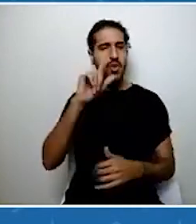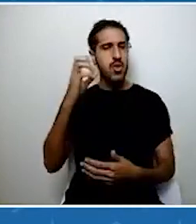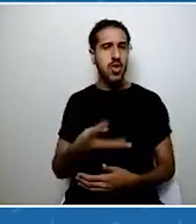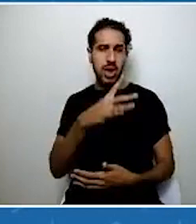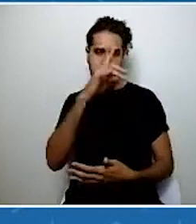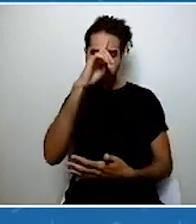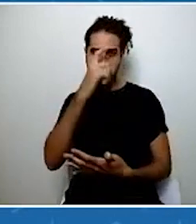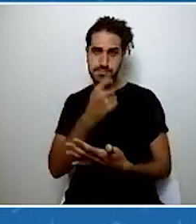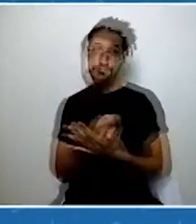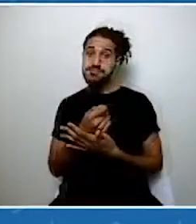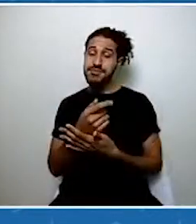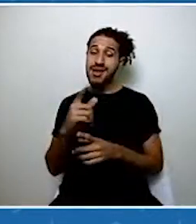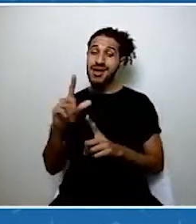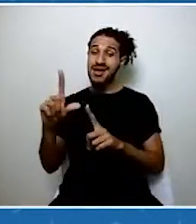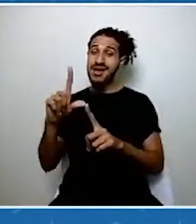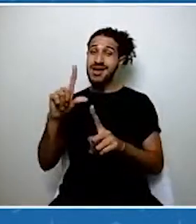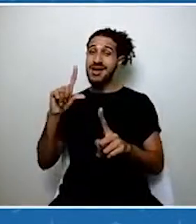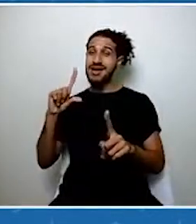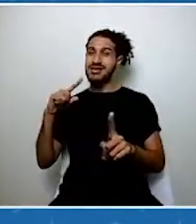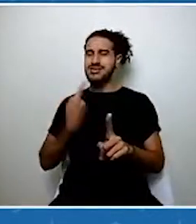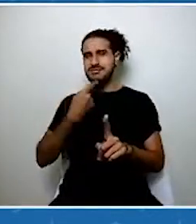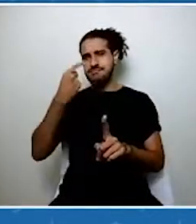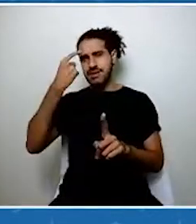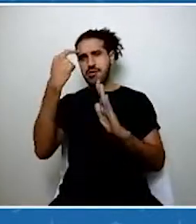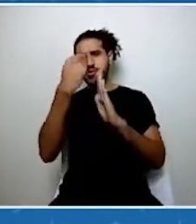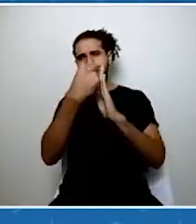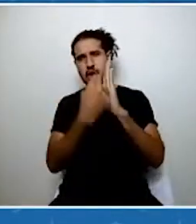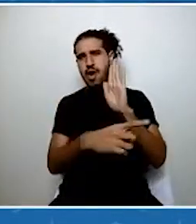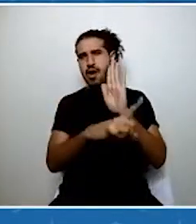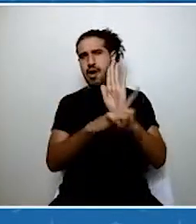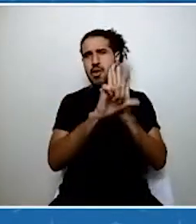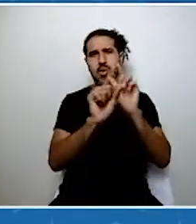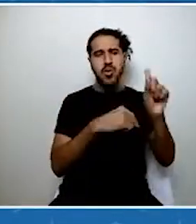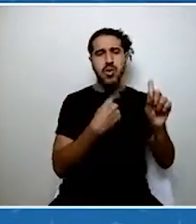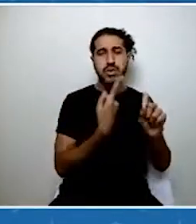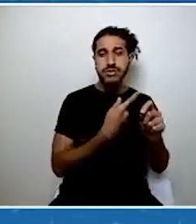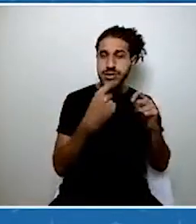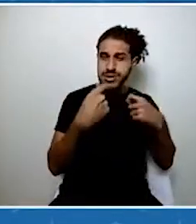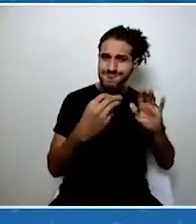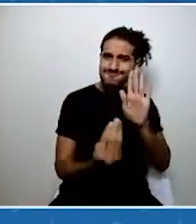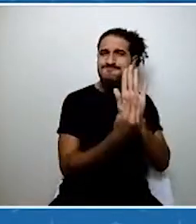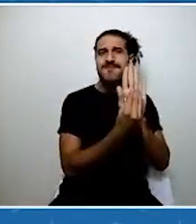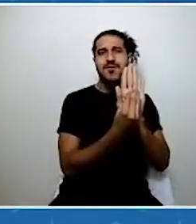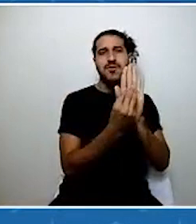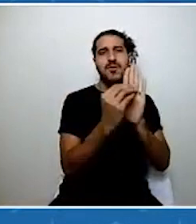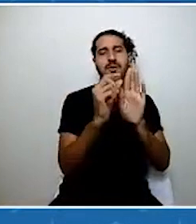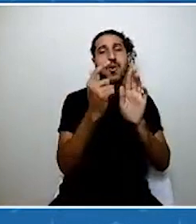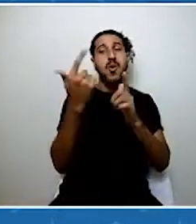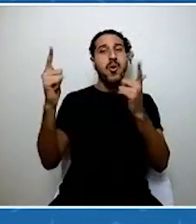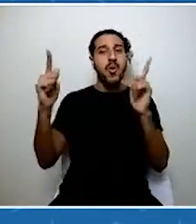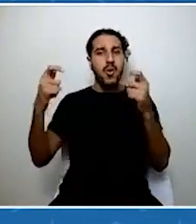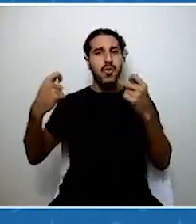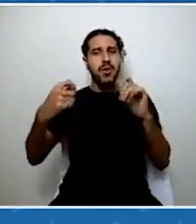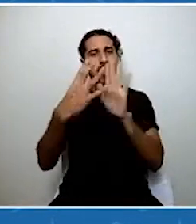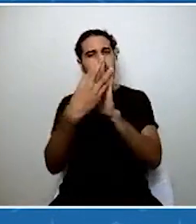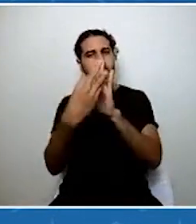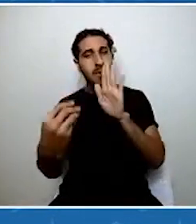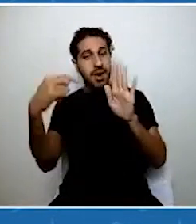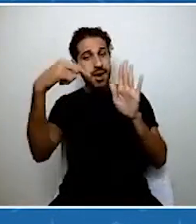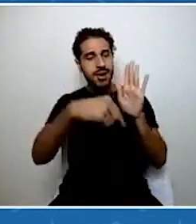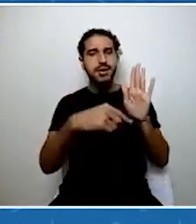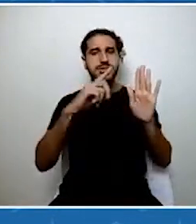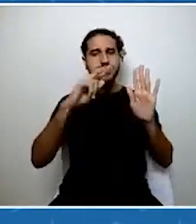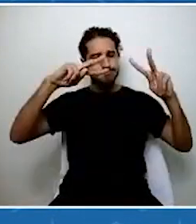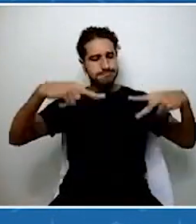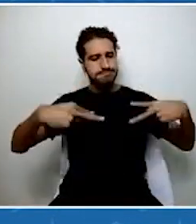antes da gente pensar nas normativas, no que a gente precisa colocar para fora, é os outros têm que fazer. A gente tem que olhar para a gente e para o a gente